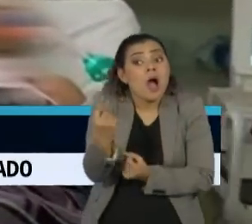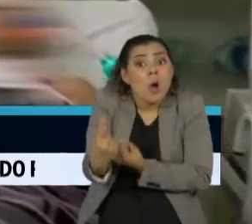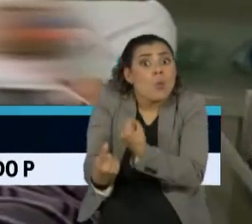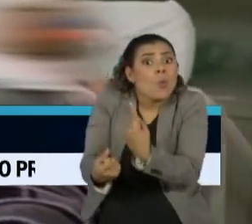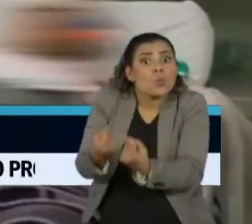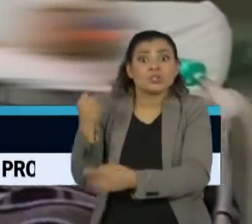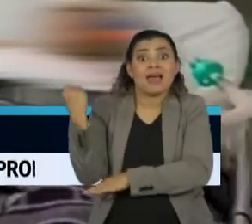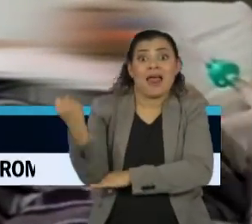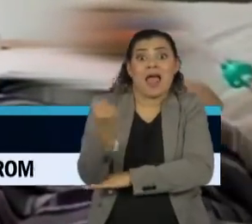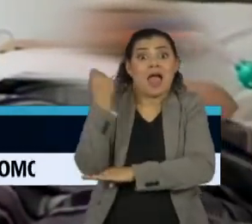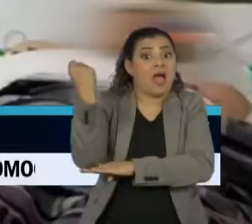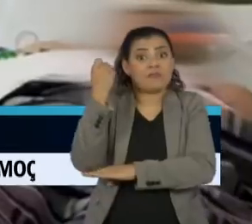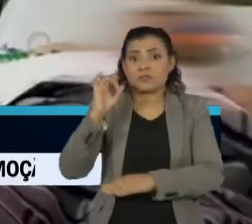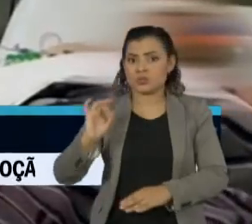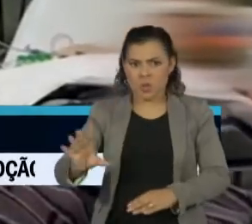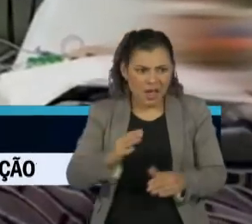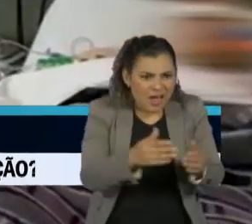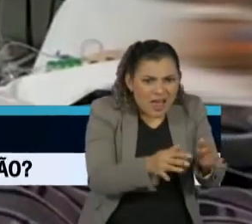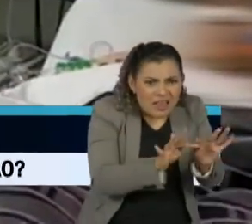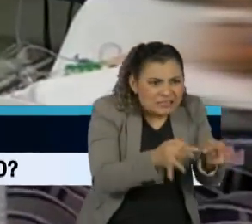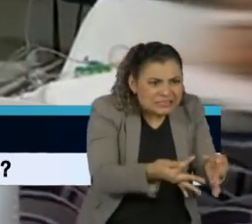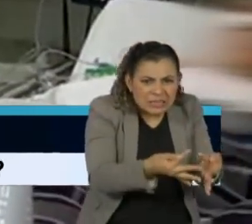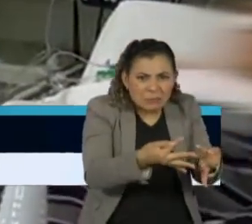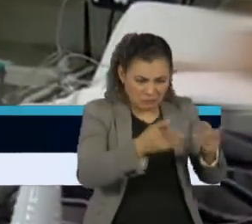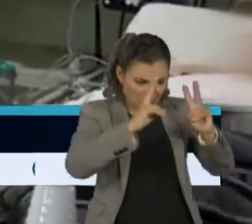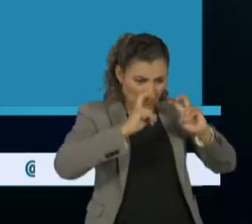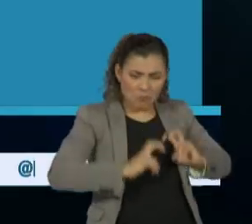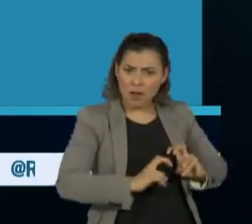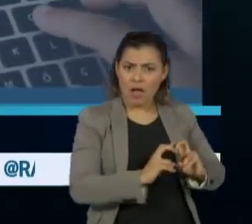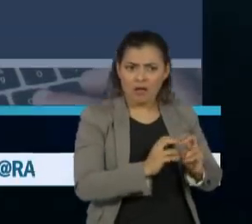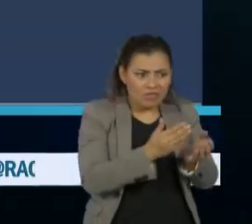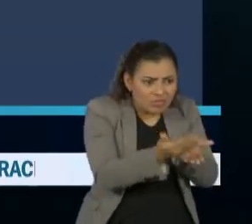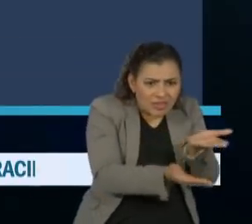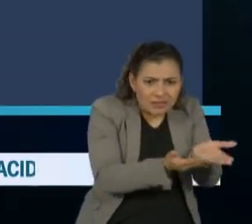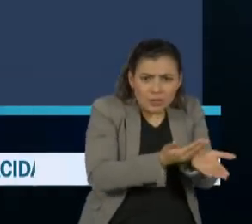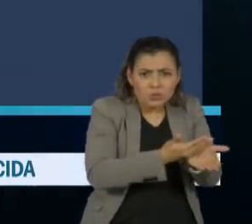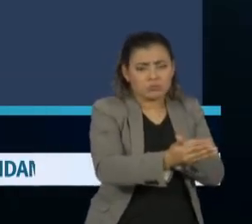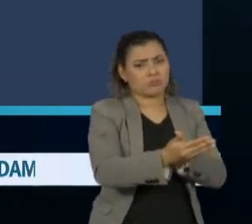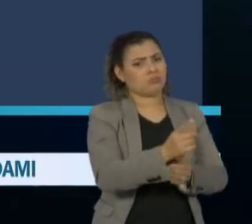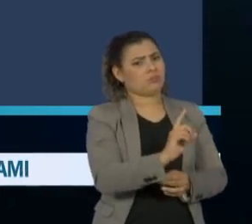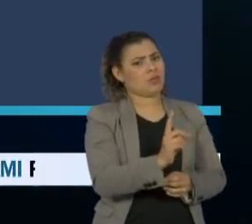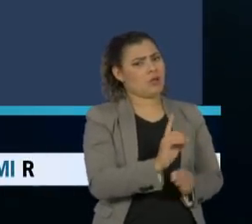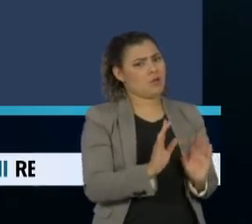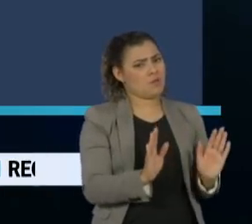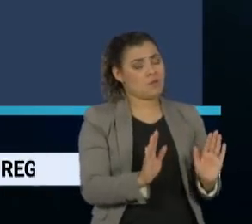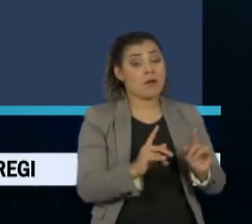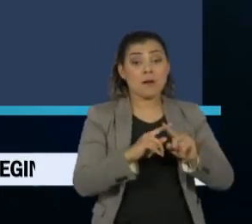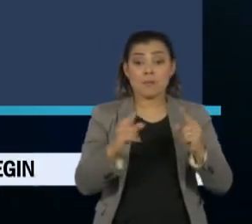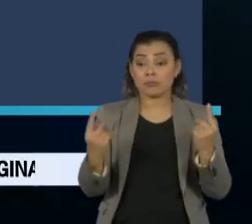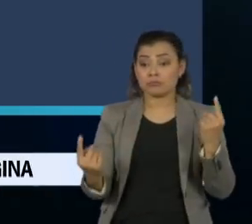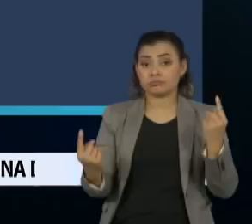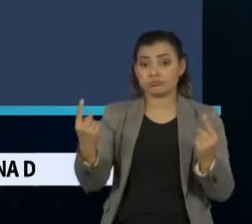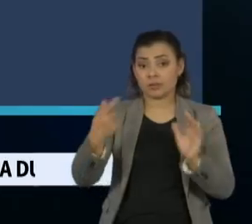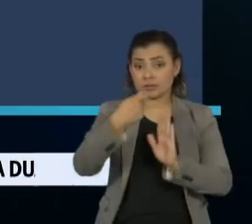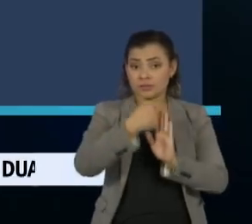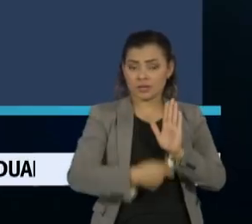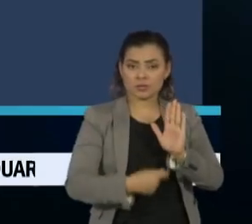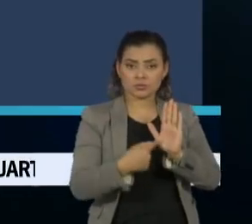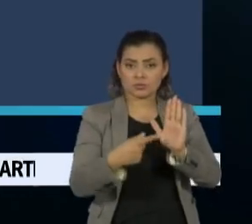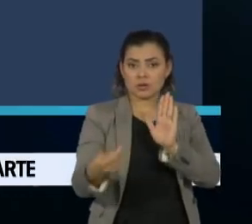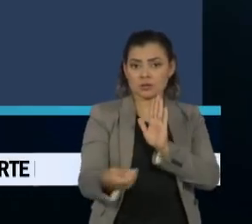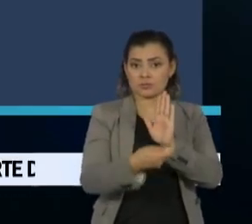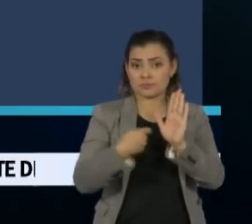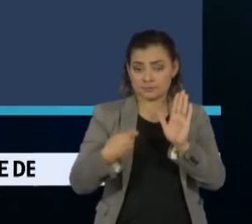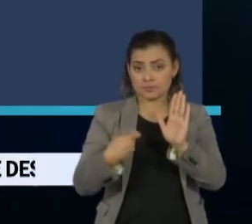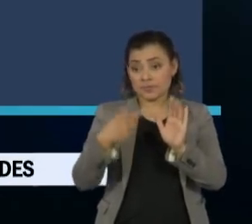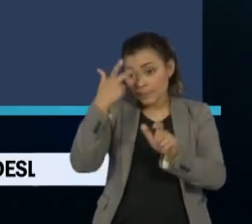para pacientes com sintomas leves no início do quadro clínico. No novo protocolo, o termo de consentimento que deve ser assinado